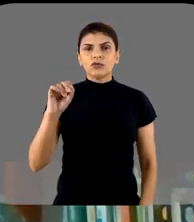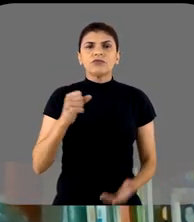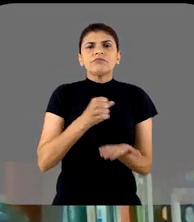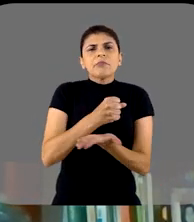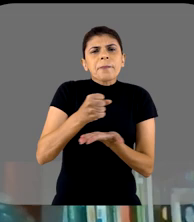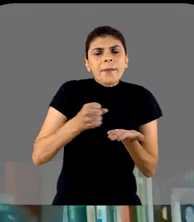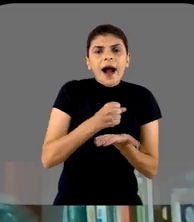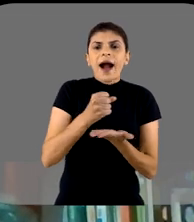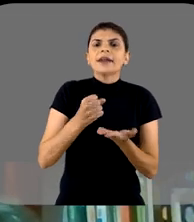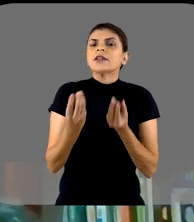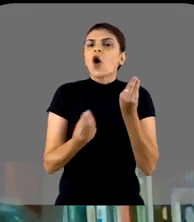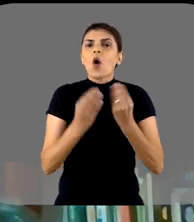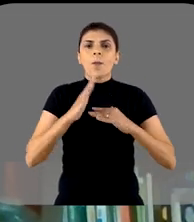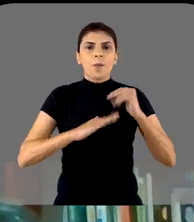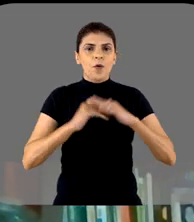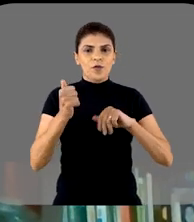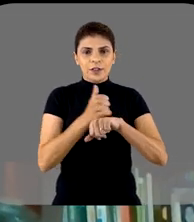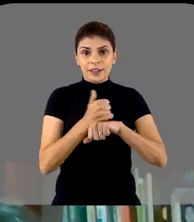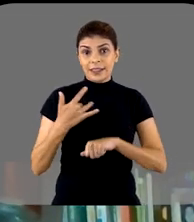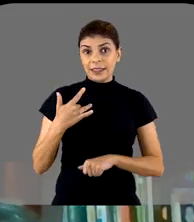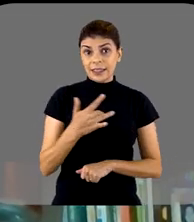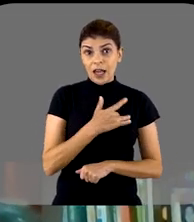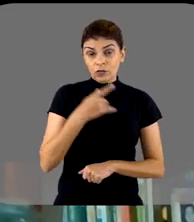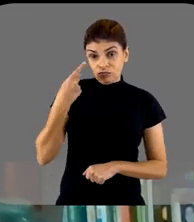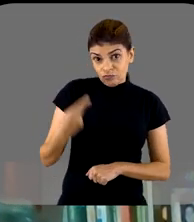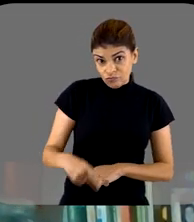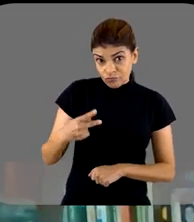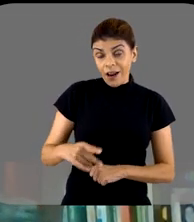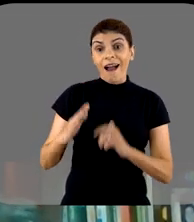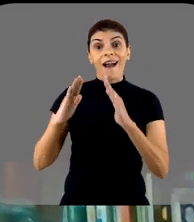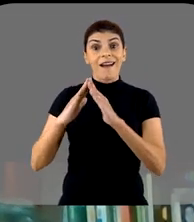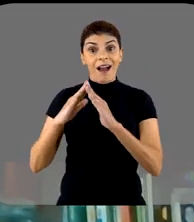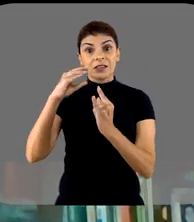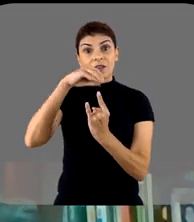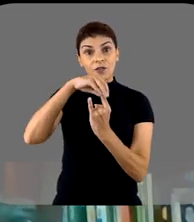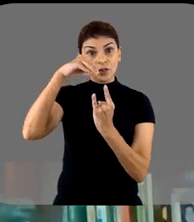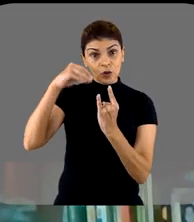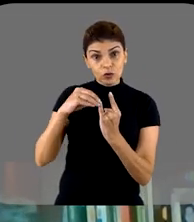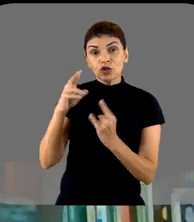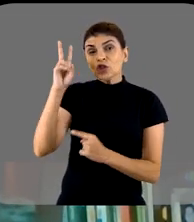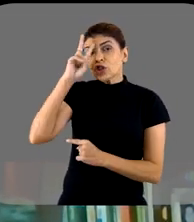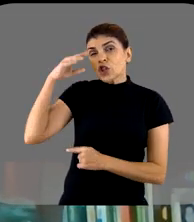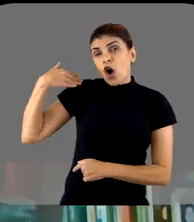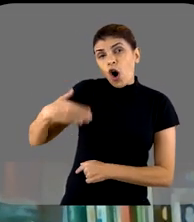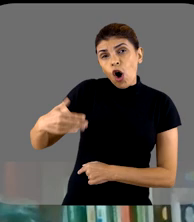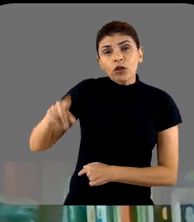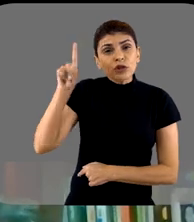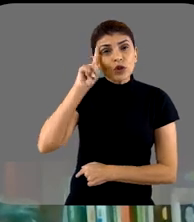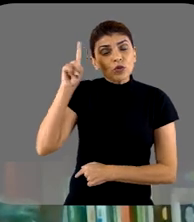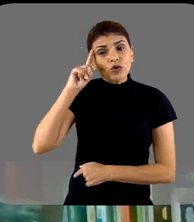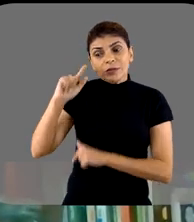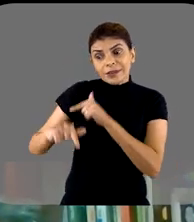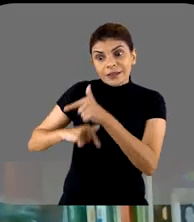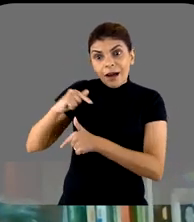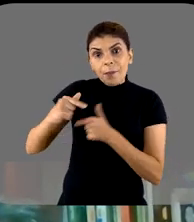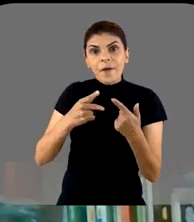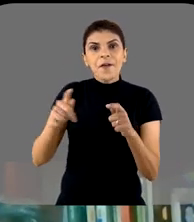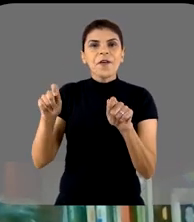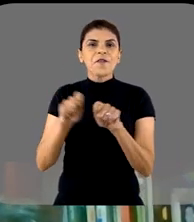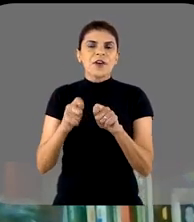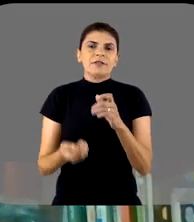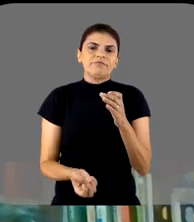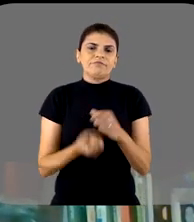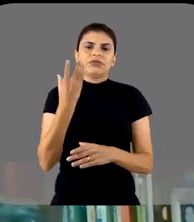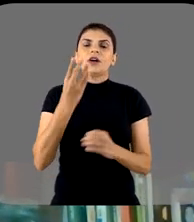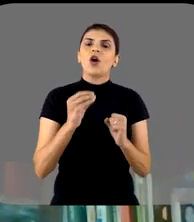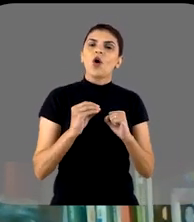sem ter toda uma base dos profissionais de saúde, dos profissionais de história da Casa de Oswaldo Cruz, que, no dia a dia dos seus